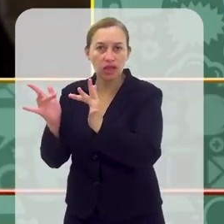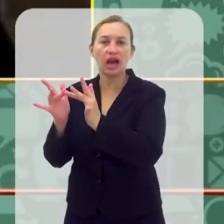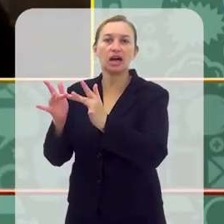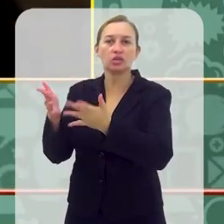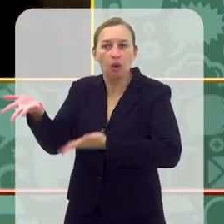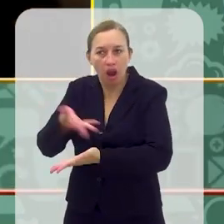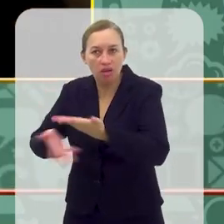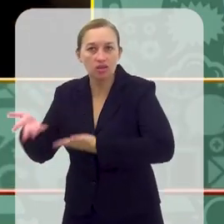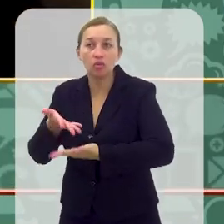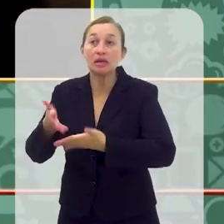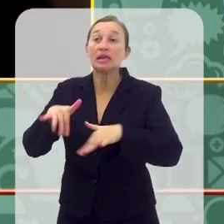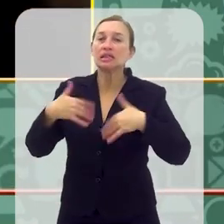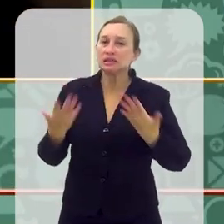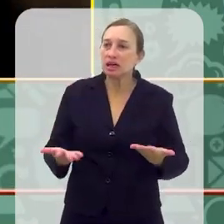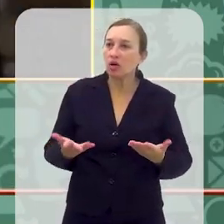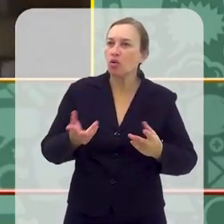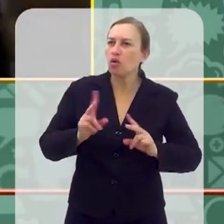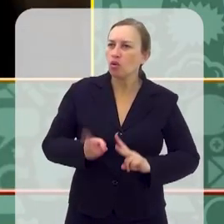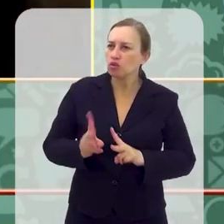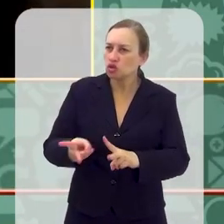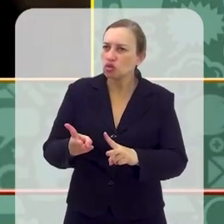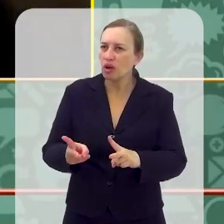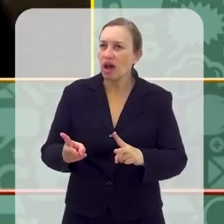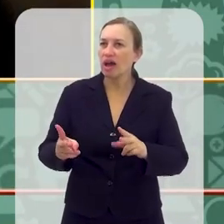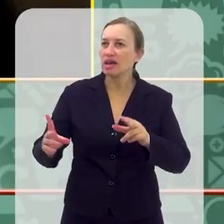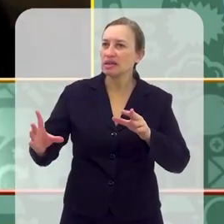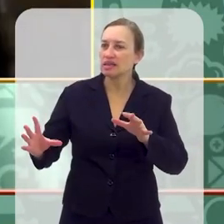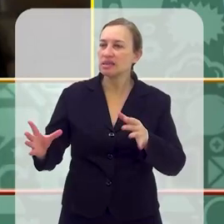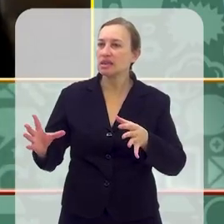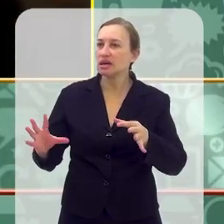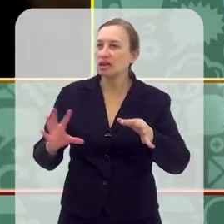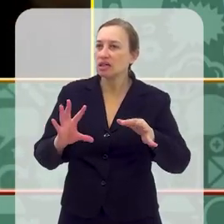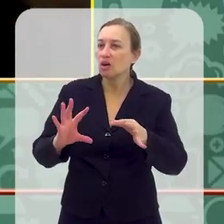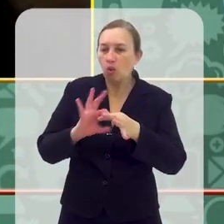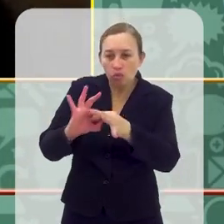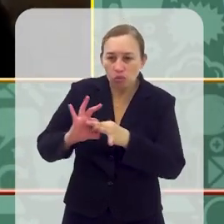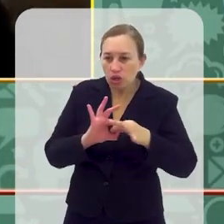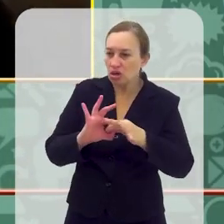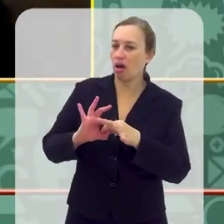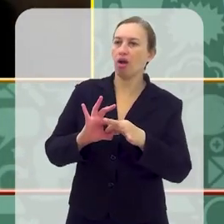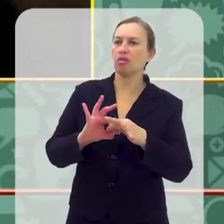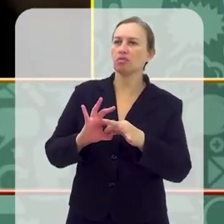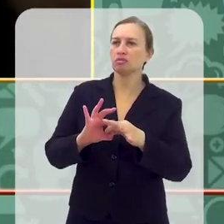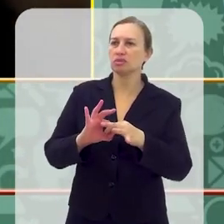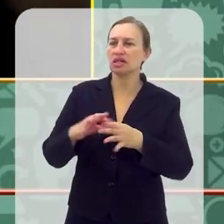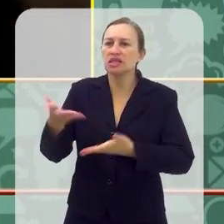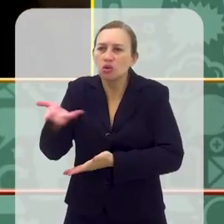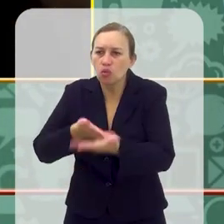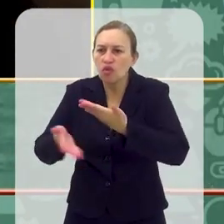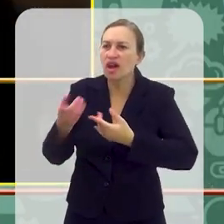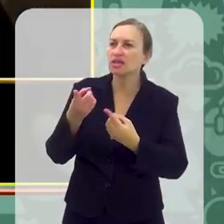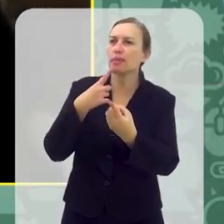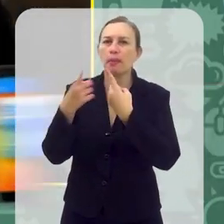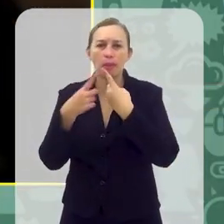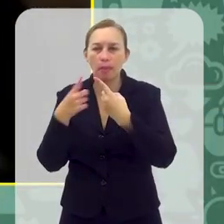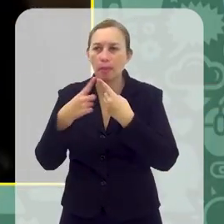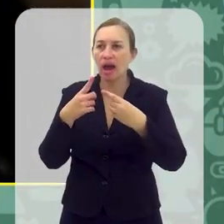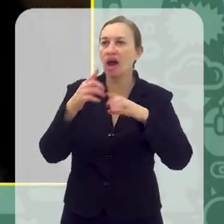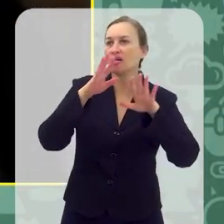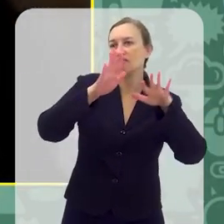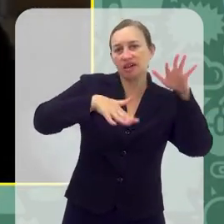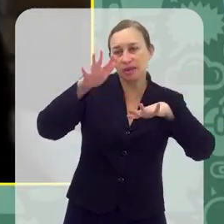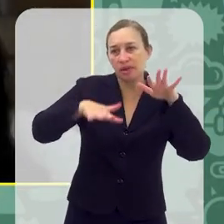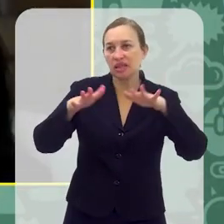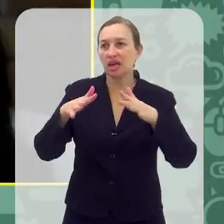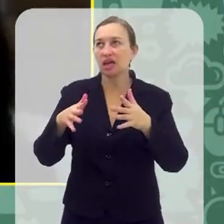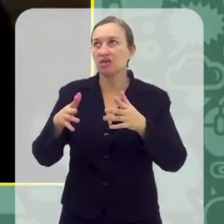relação, né? Então, de manter sempre esse vínculo, de estar tendo essas atividades. Eu sei que vai variar, é claro que não